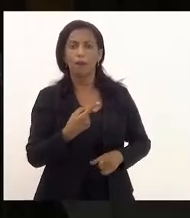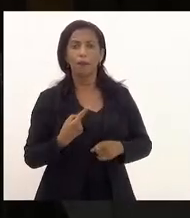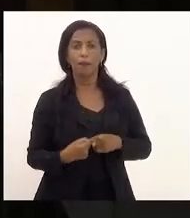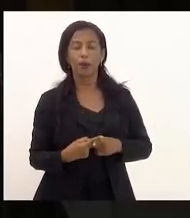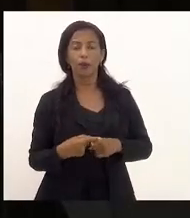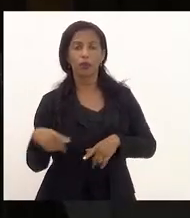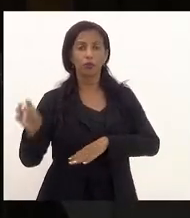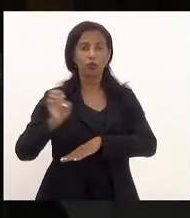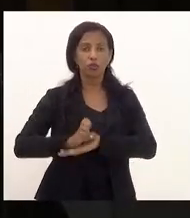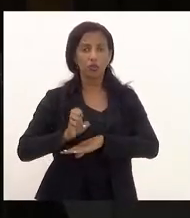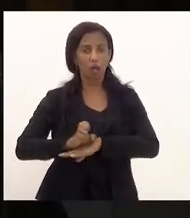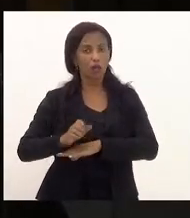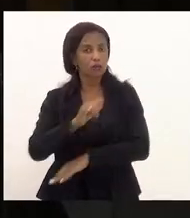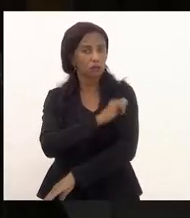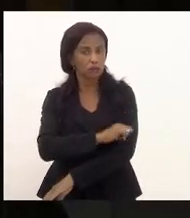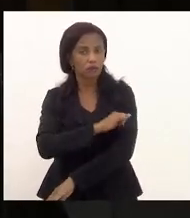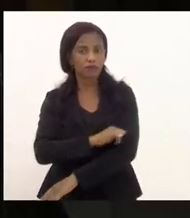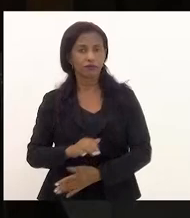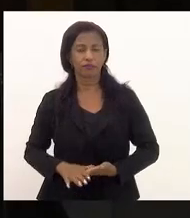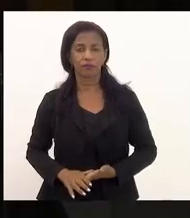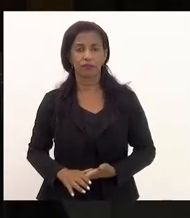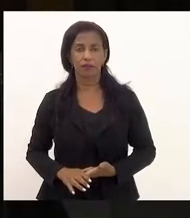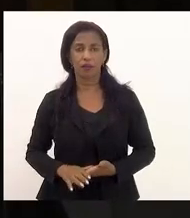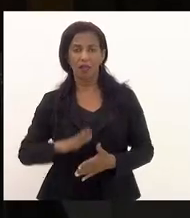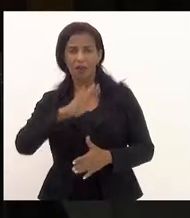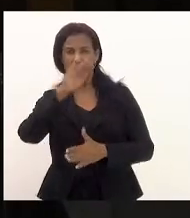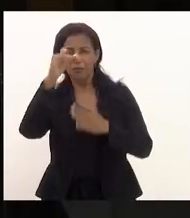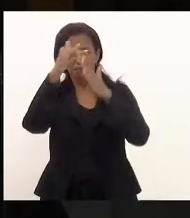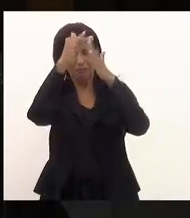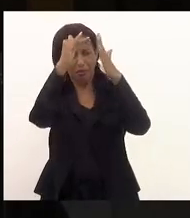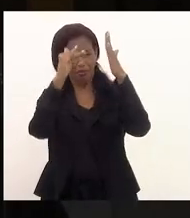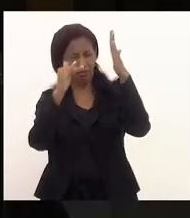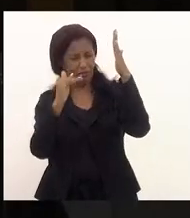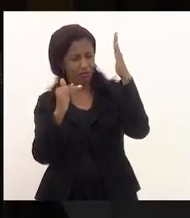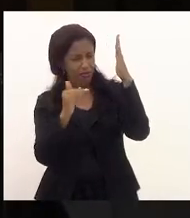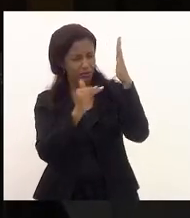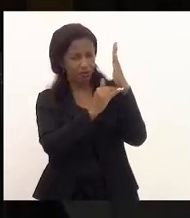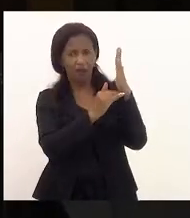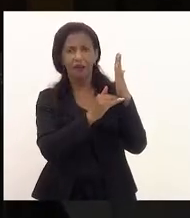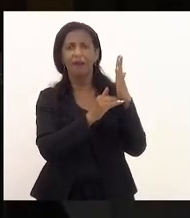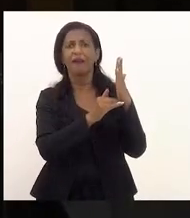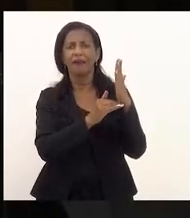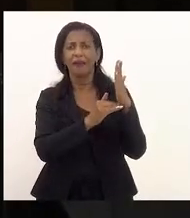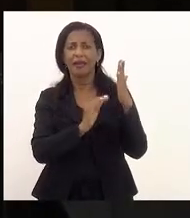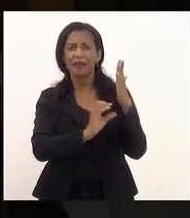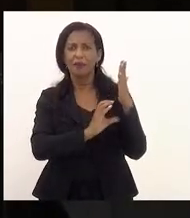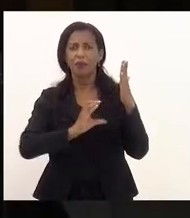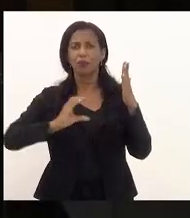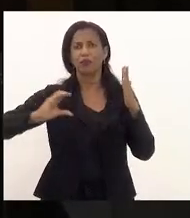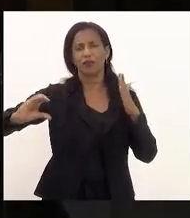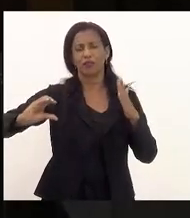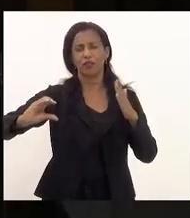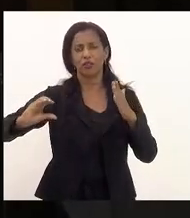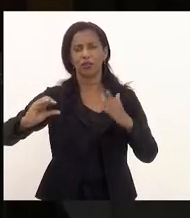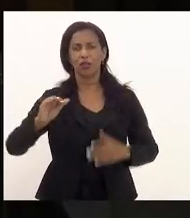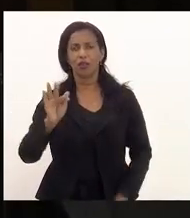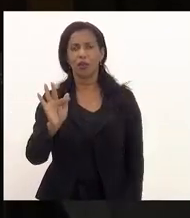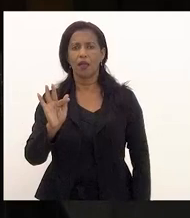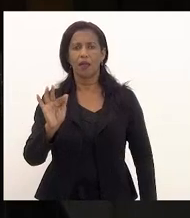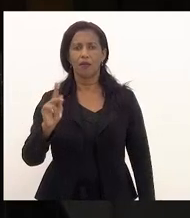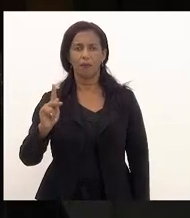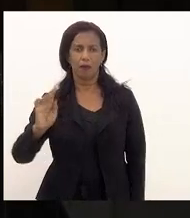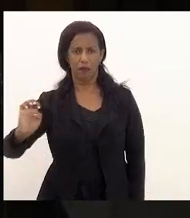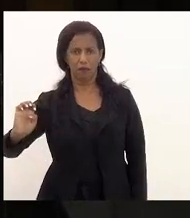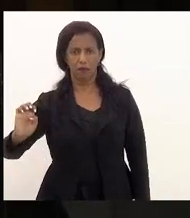o estado do Rio de Janeiro é o penúltimo repasse em montante do FPE.